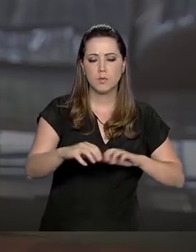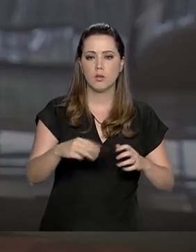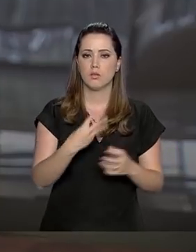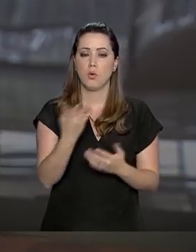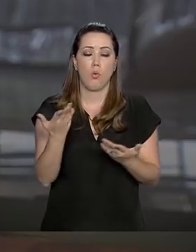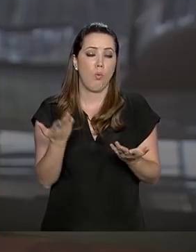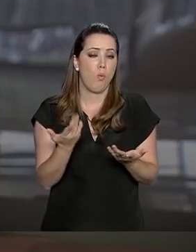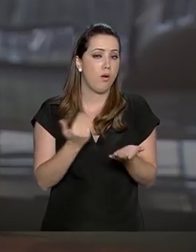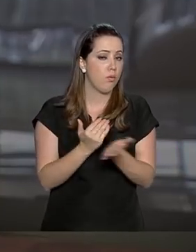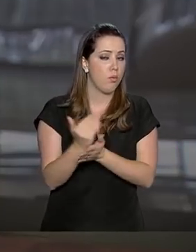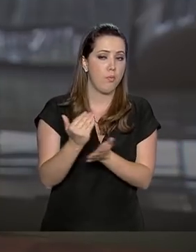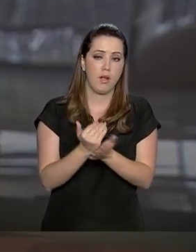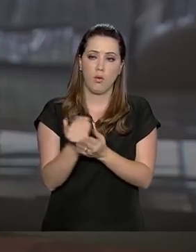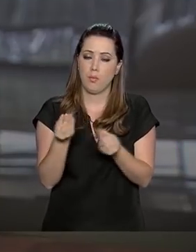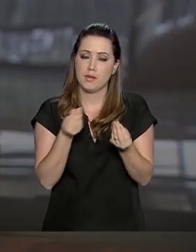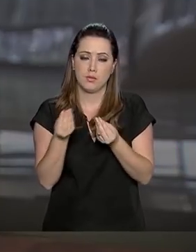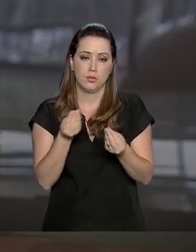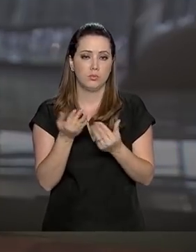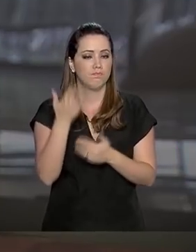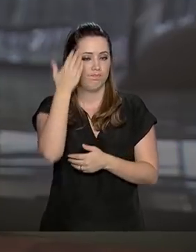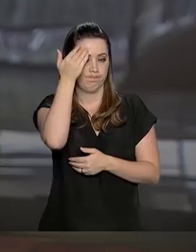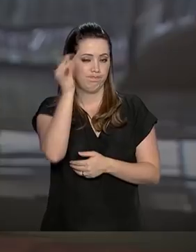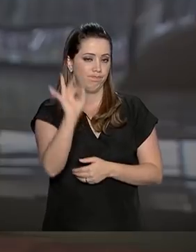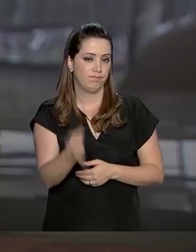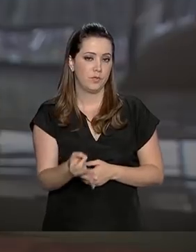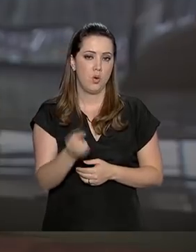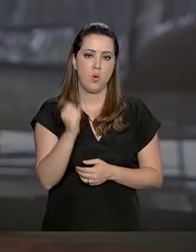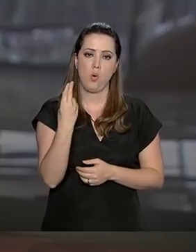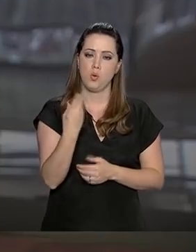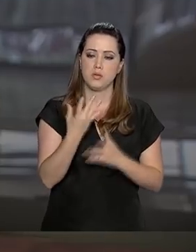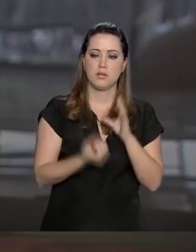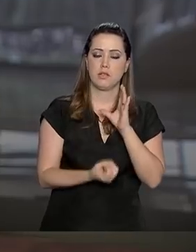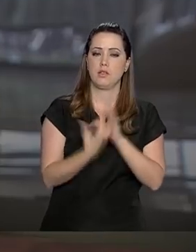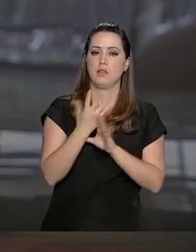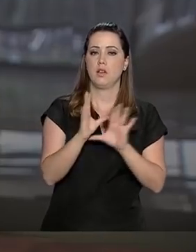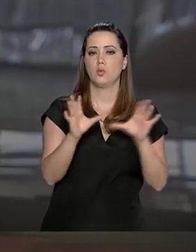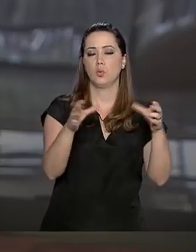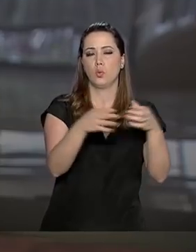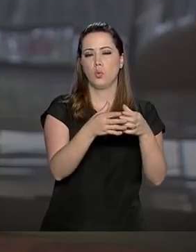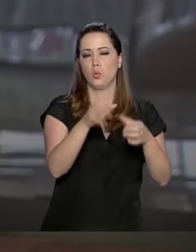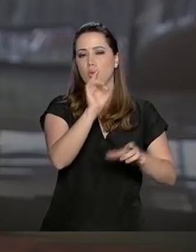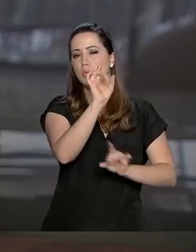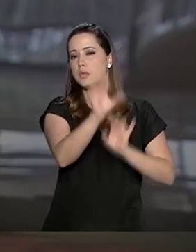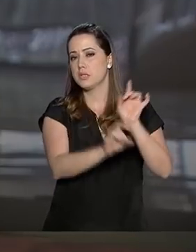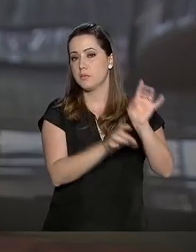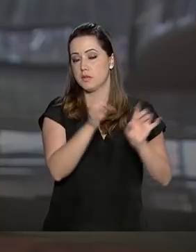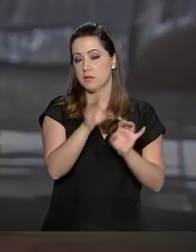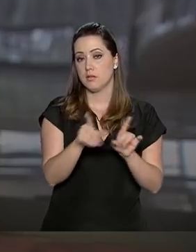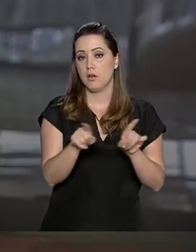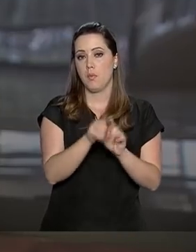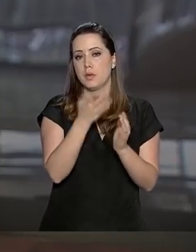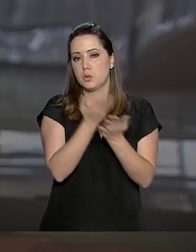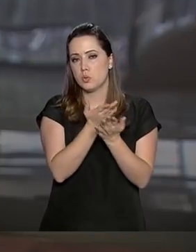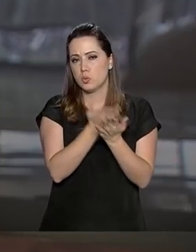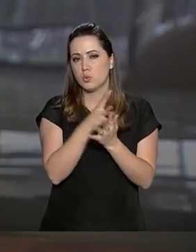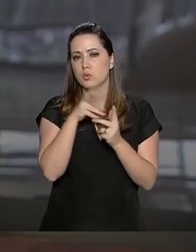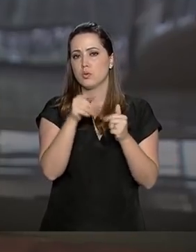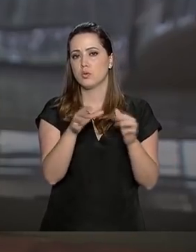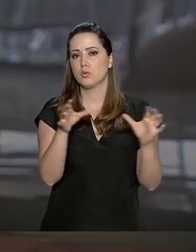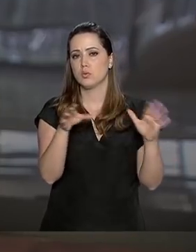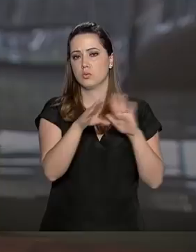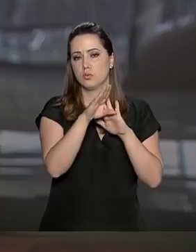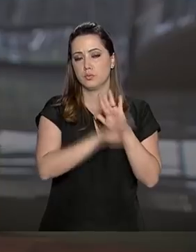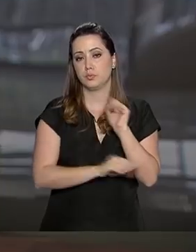por quais comissões eles vão ser analisados, ou se vai ser criada uma comissão especial para analisar todos os